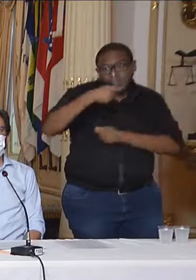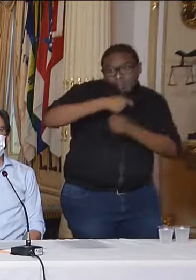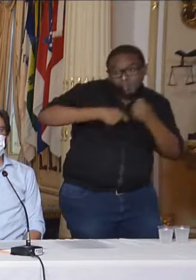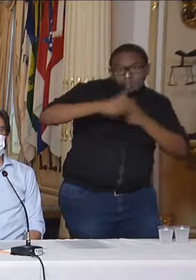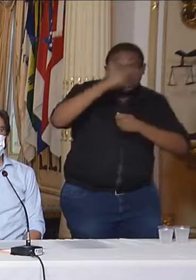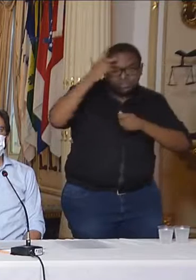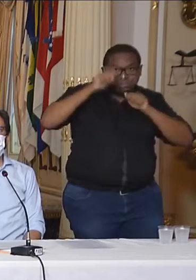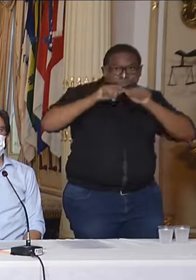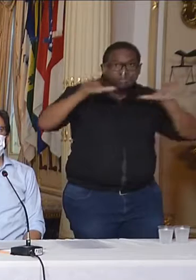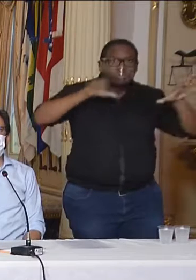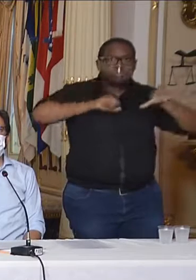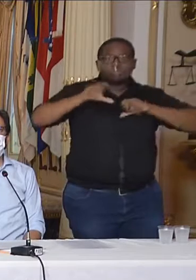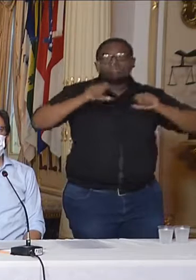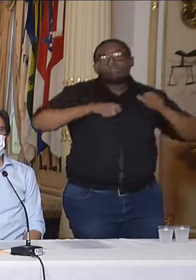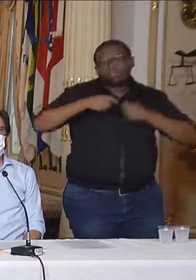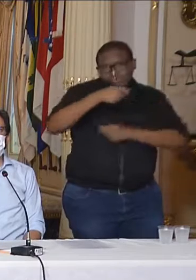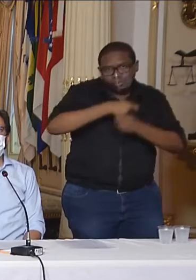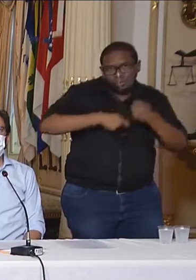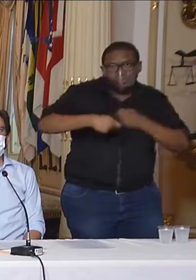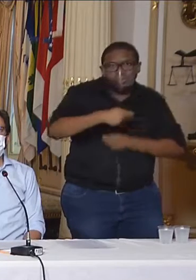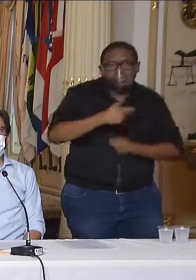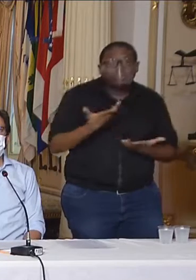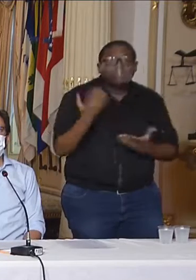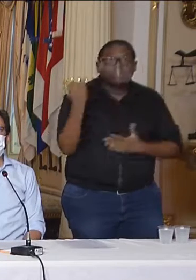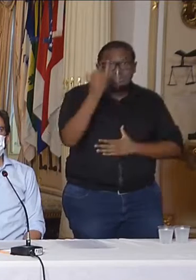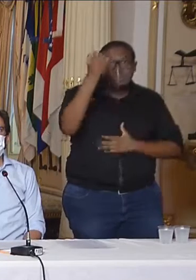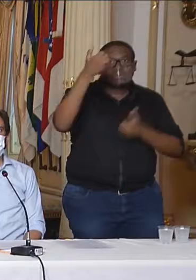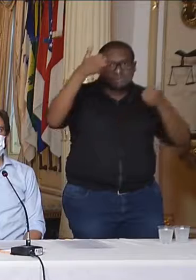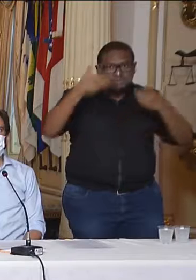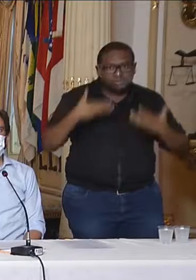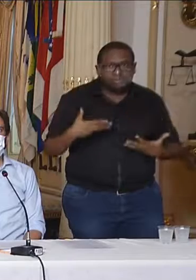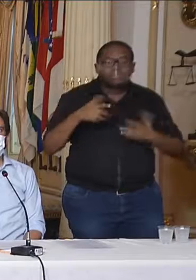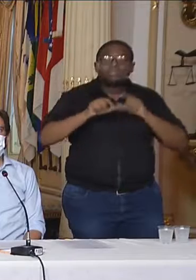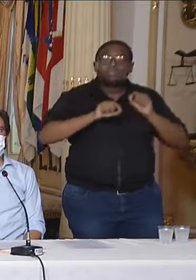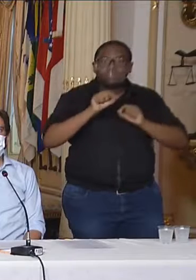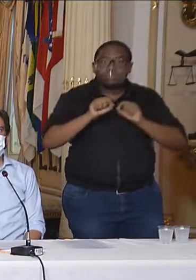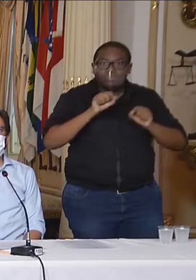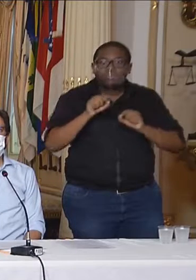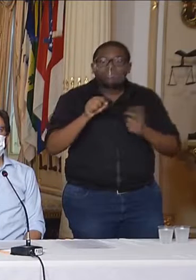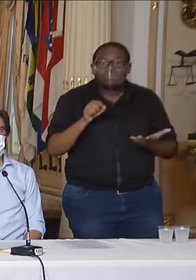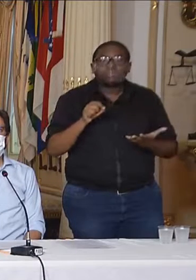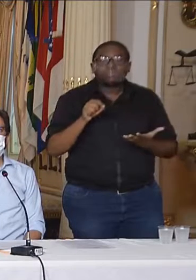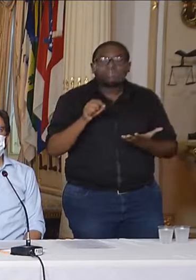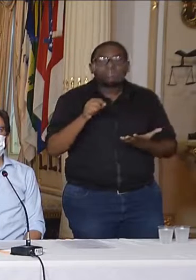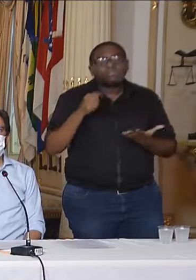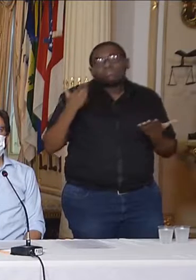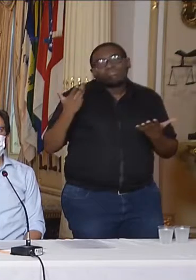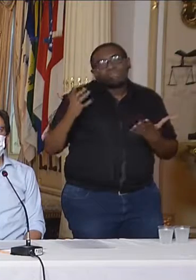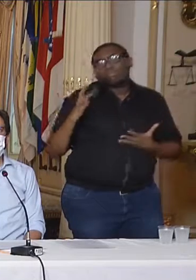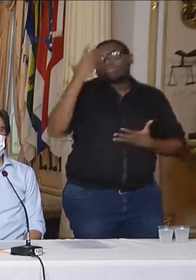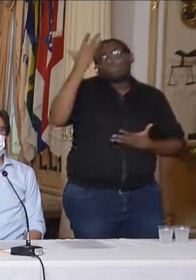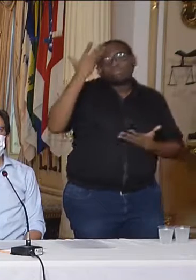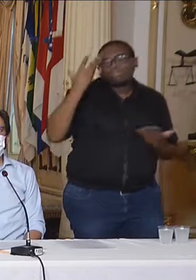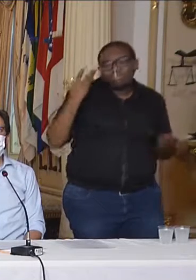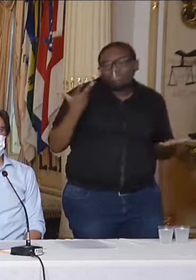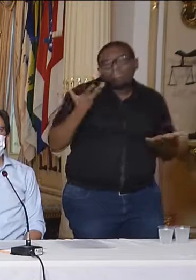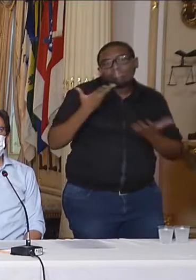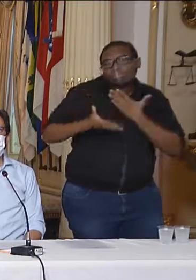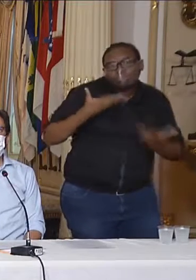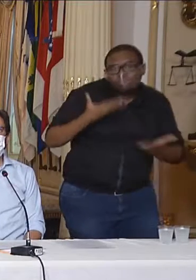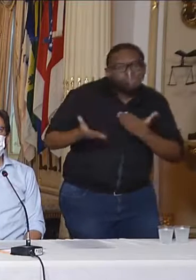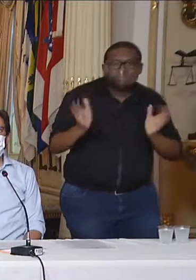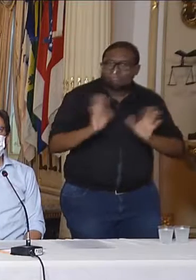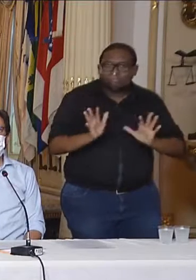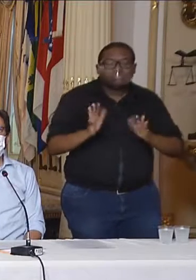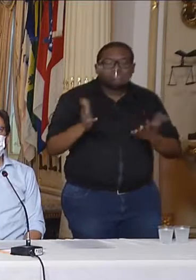contágio. É importante sempre reforçar que isto não está sendo alcançado ao acaso e nem de forma uniforme em